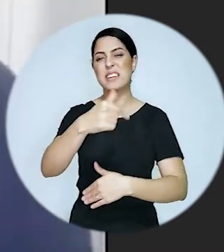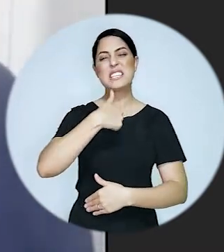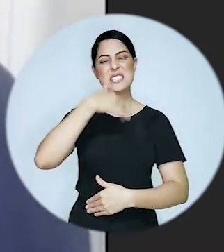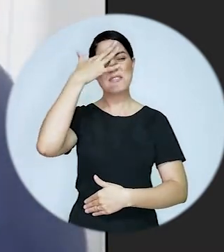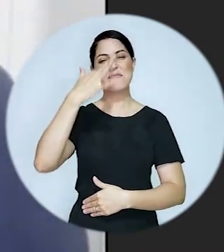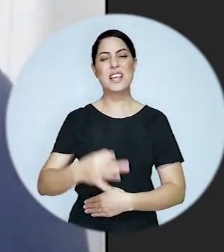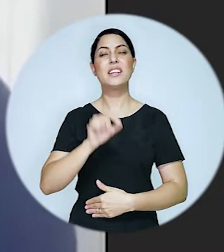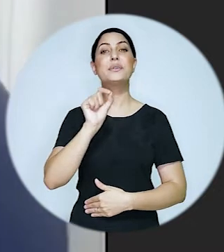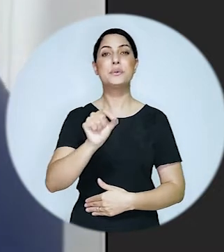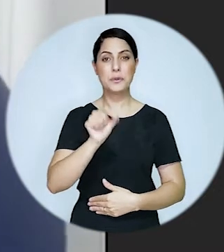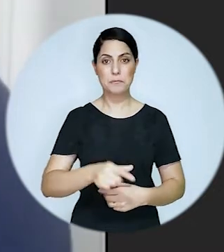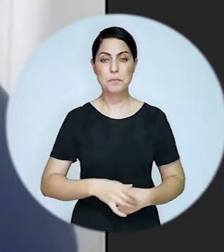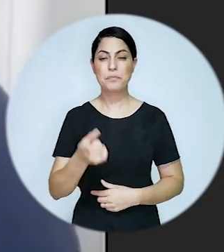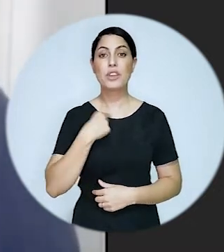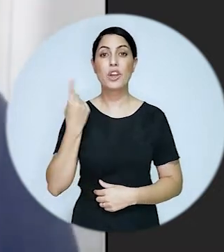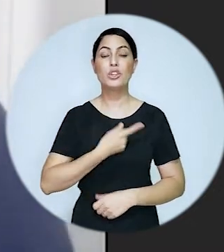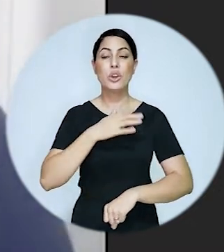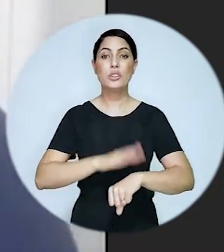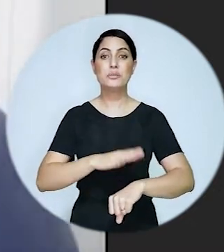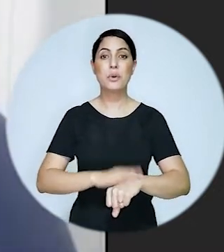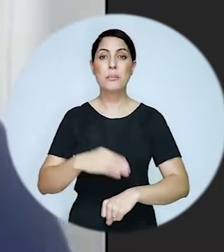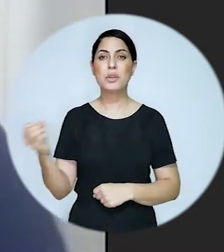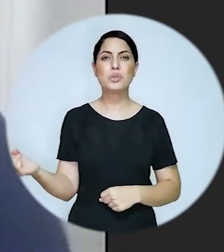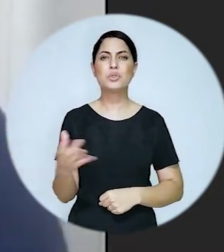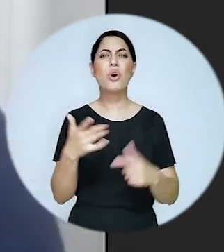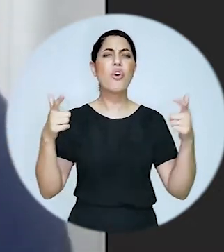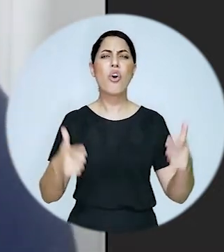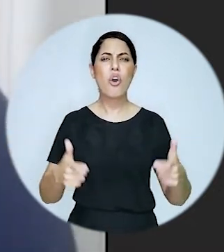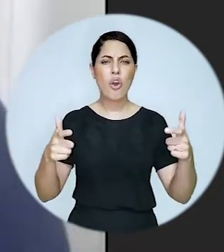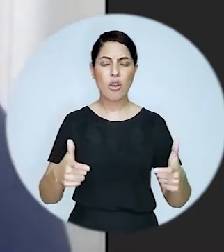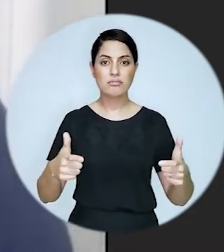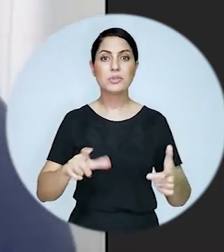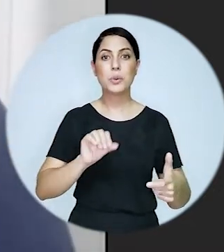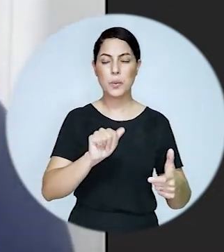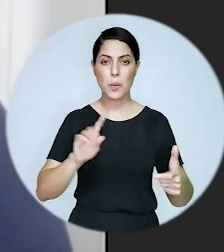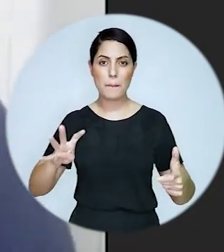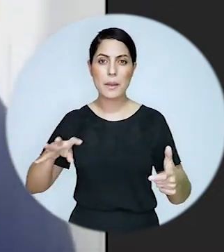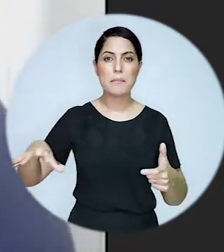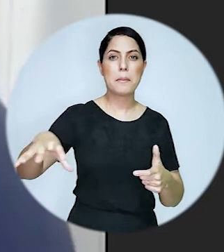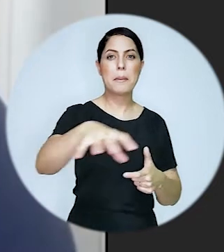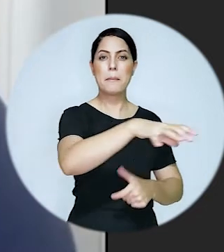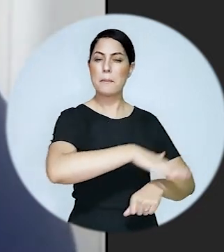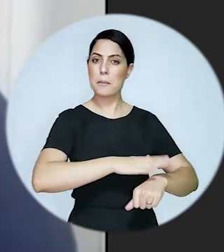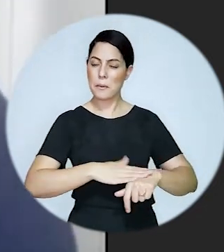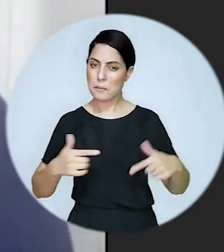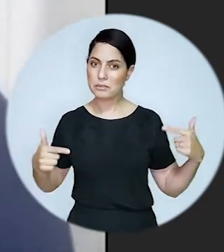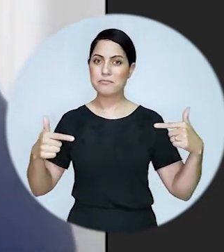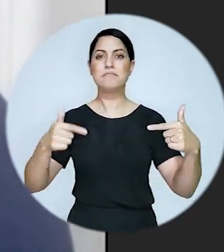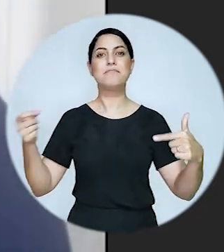Porém, estou certa de que inauguramos novos tempos na Ordem dos Advogados do Brasil de hoje,